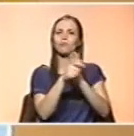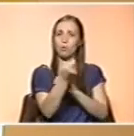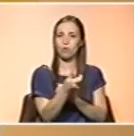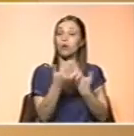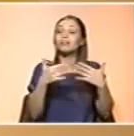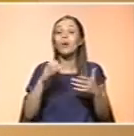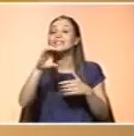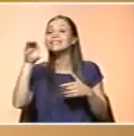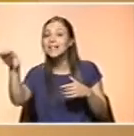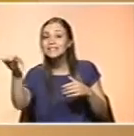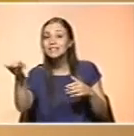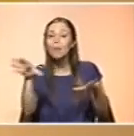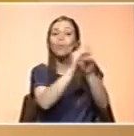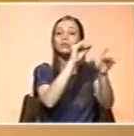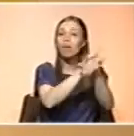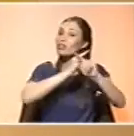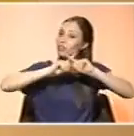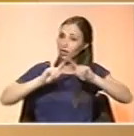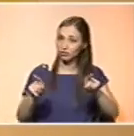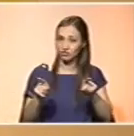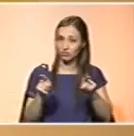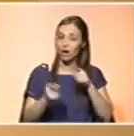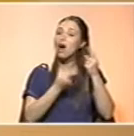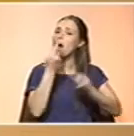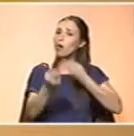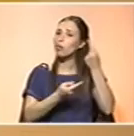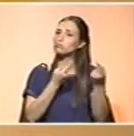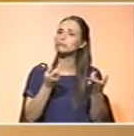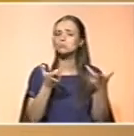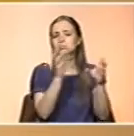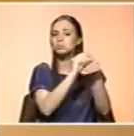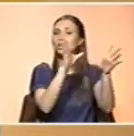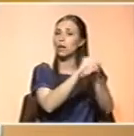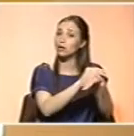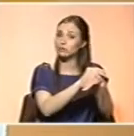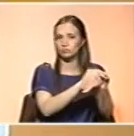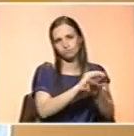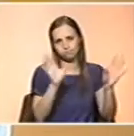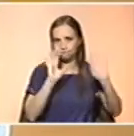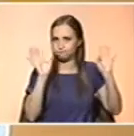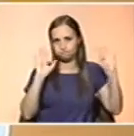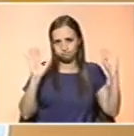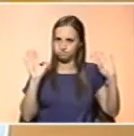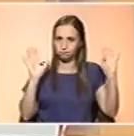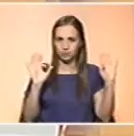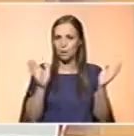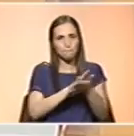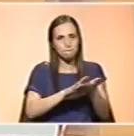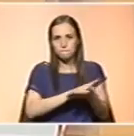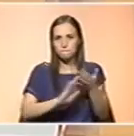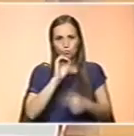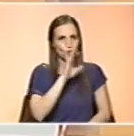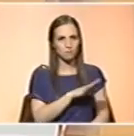e aquilo que é publicitado. E há algumas alegações completamente... Sim. Mas isso que já falámos aqui é uma questão que está a ser